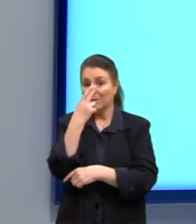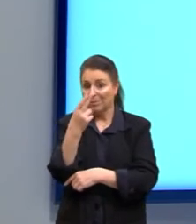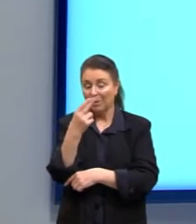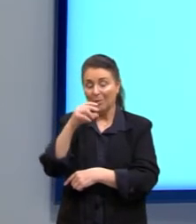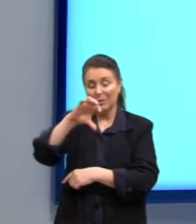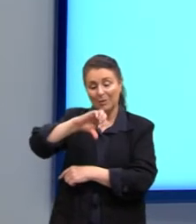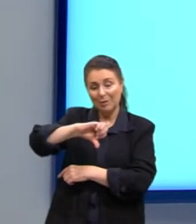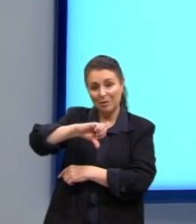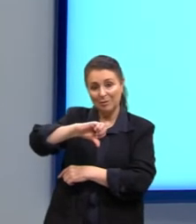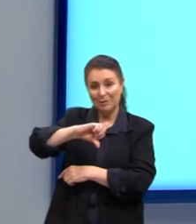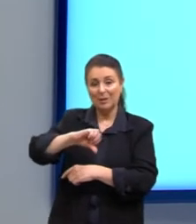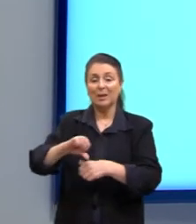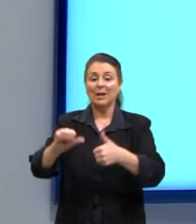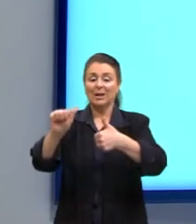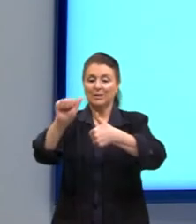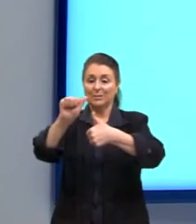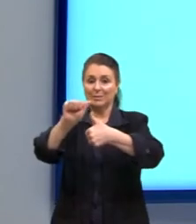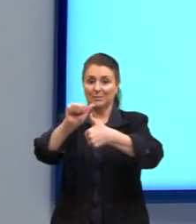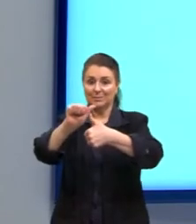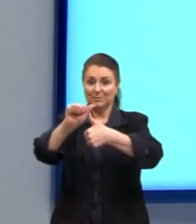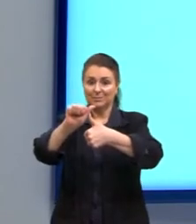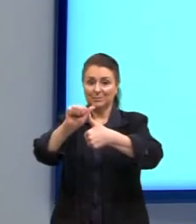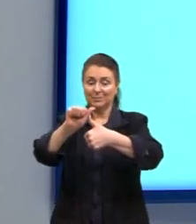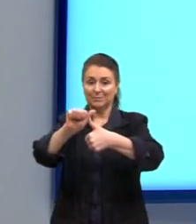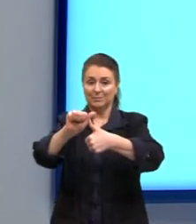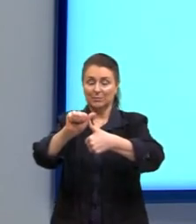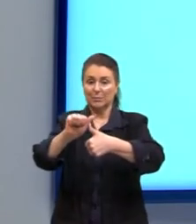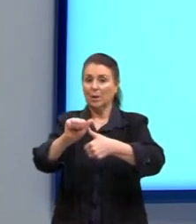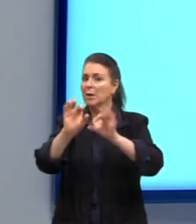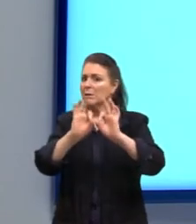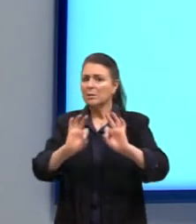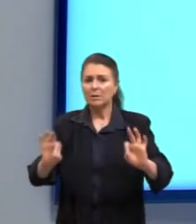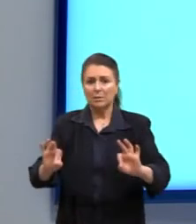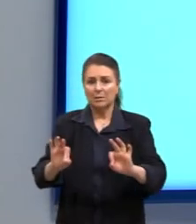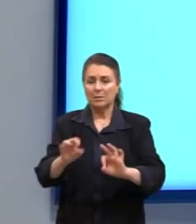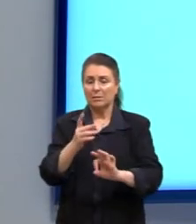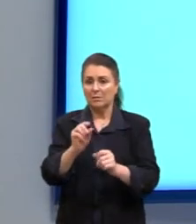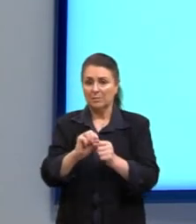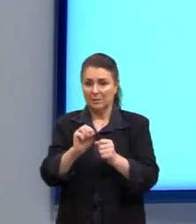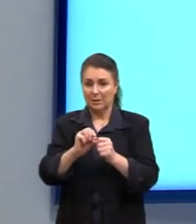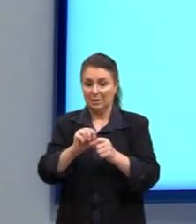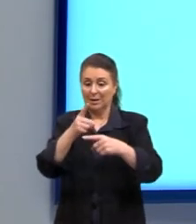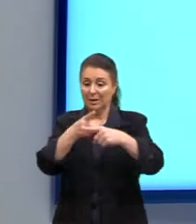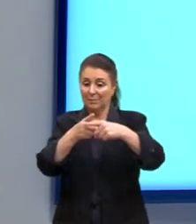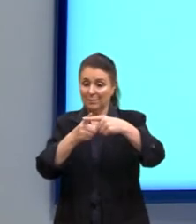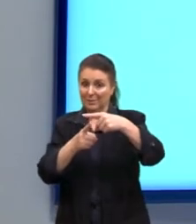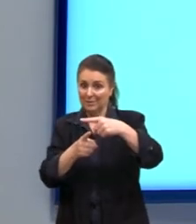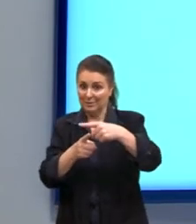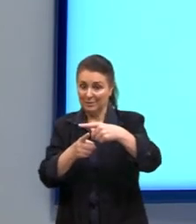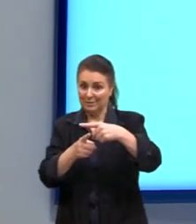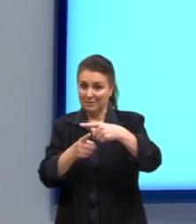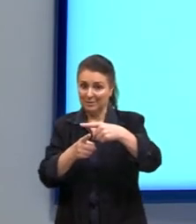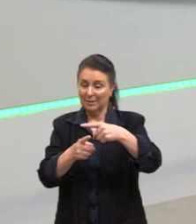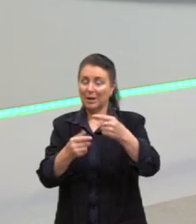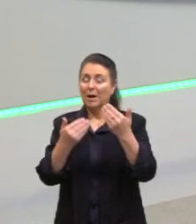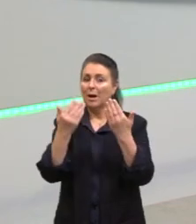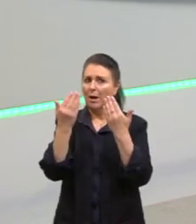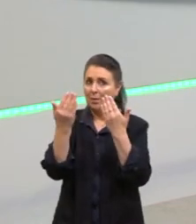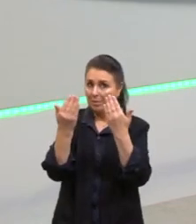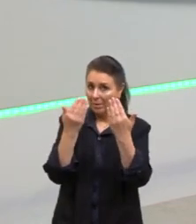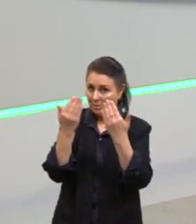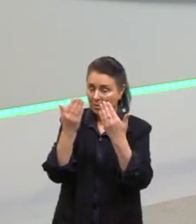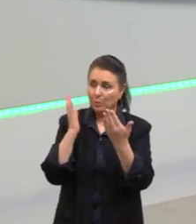nove. Letra A. Prontinho, gente. Simples de resolver, né? A mediana. Somente analisamos